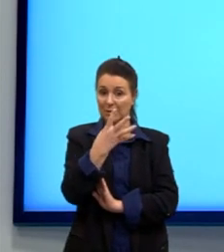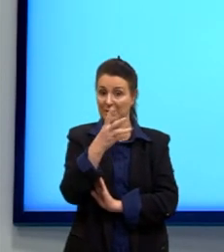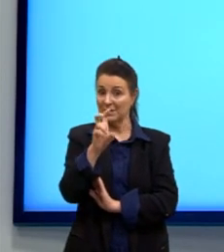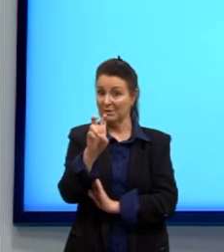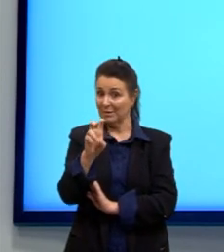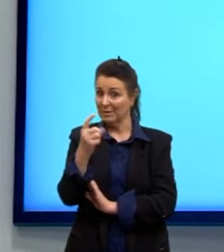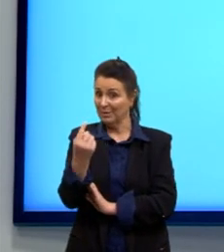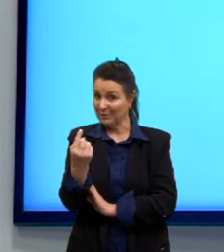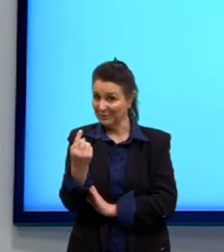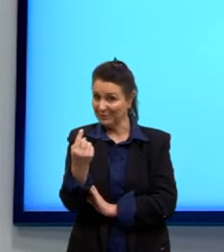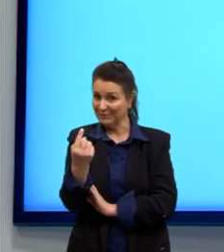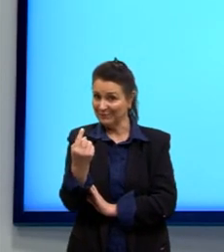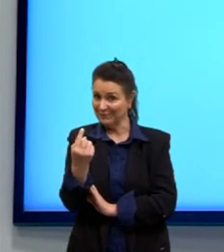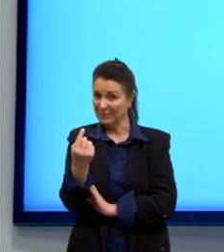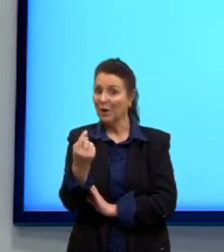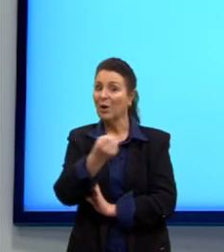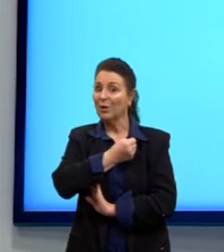já, ó.